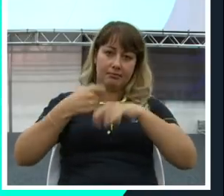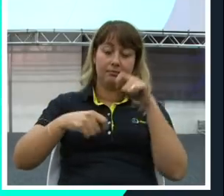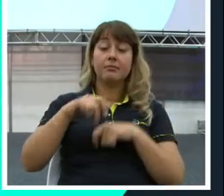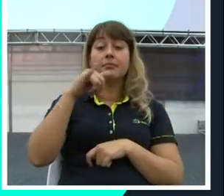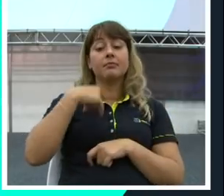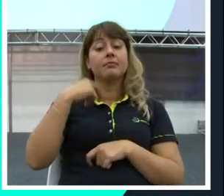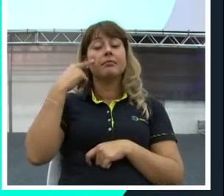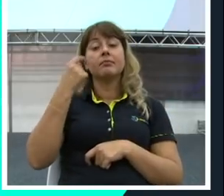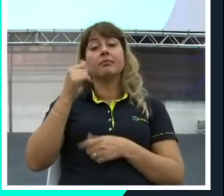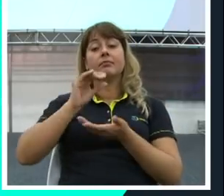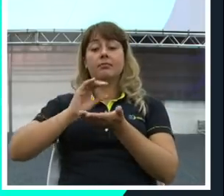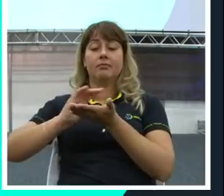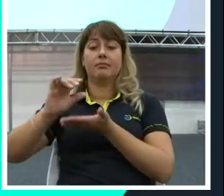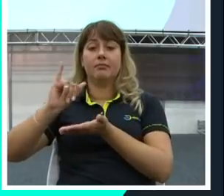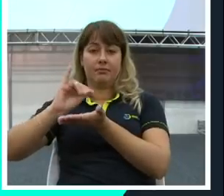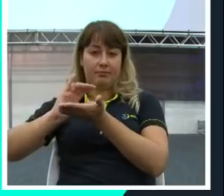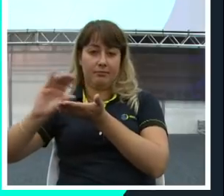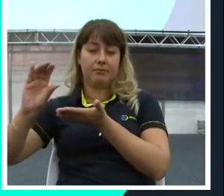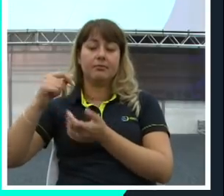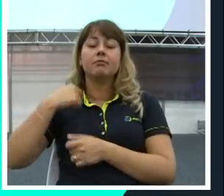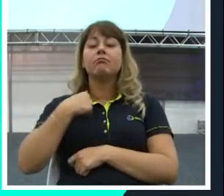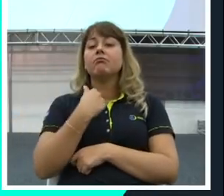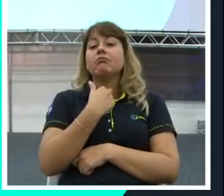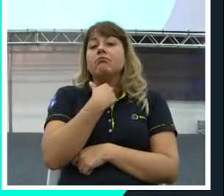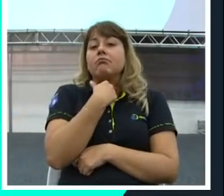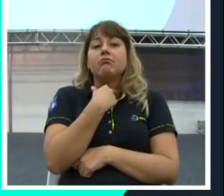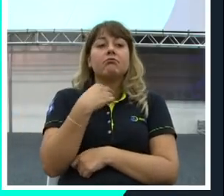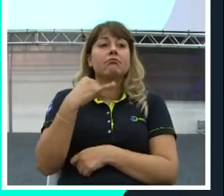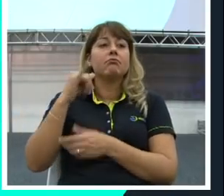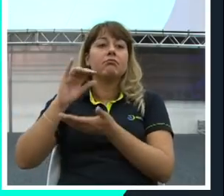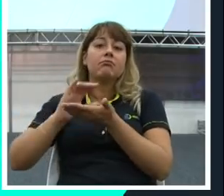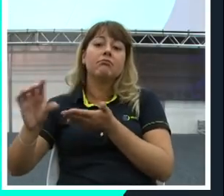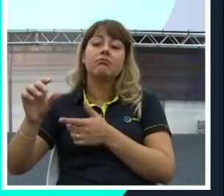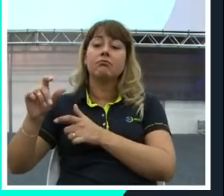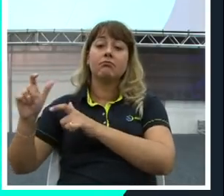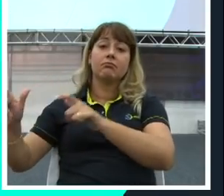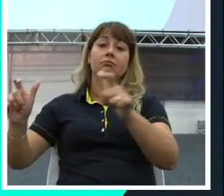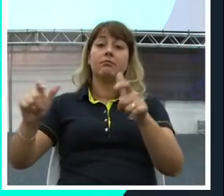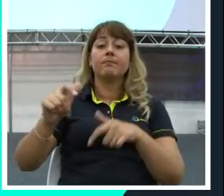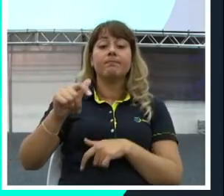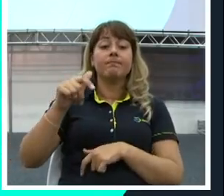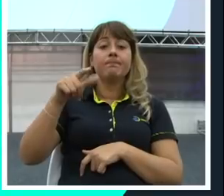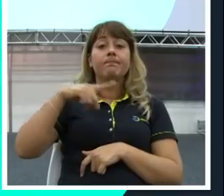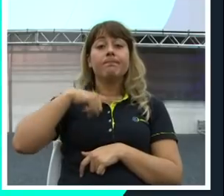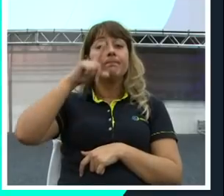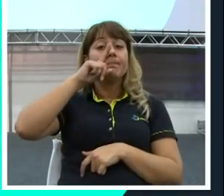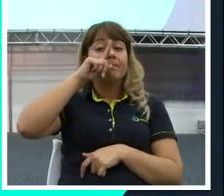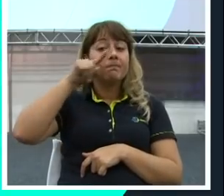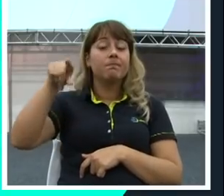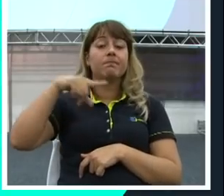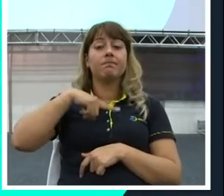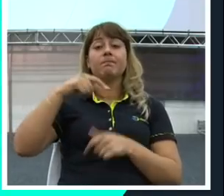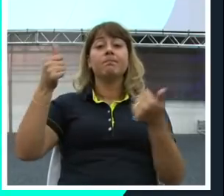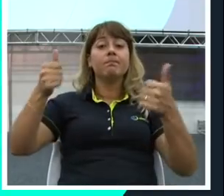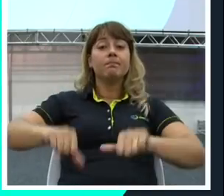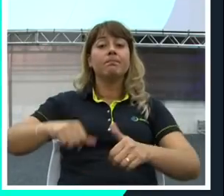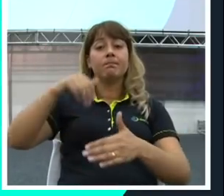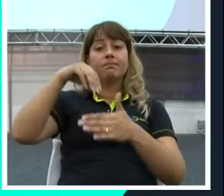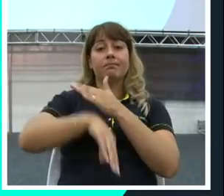investir meu dinheiro. Eu não posso investir dinheiro. Num lugar que eu corra riscos. E outro que eu